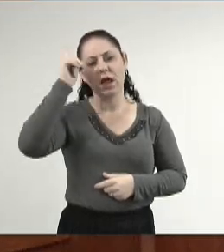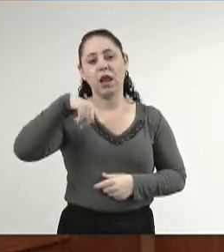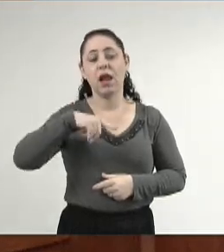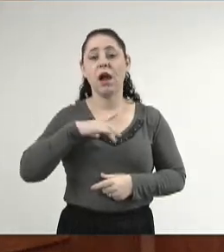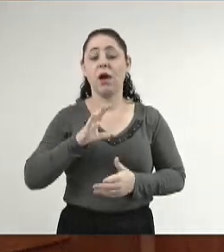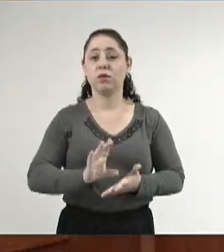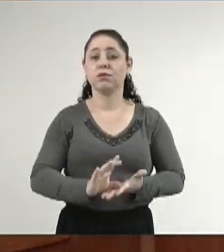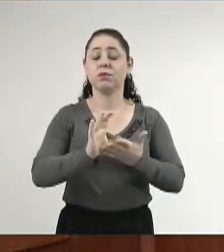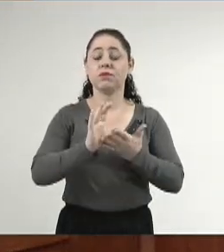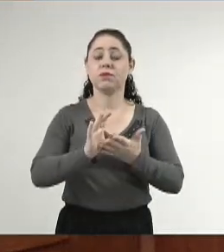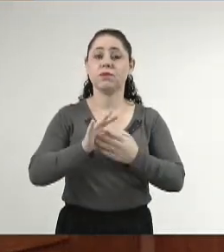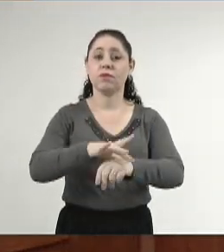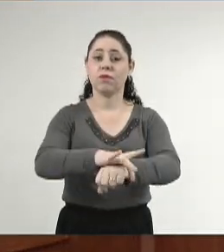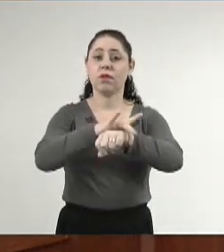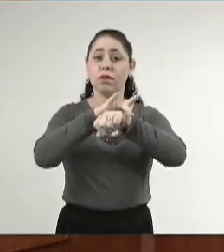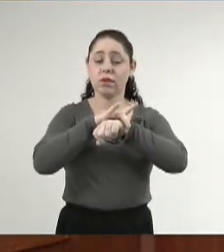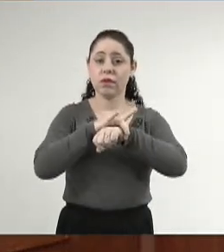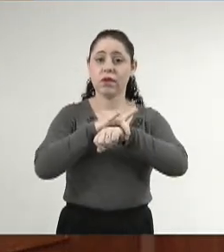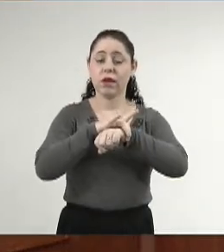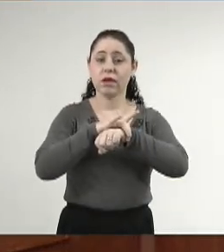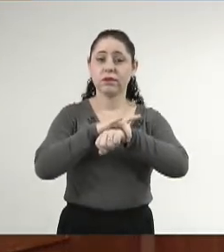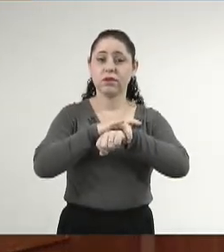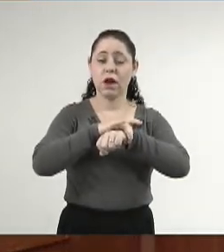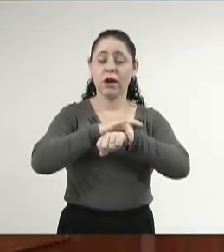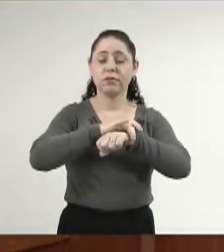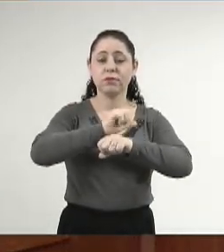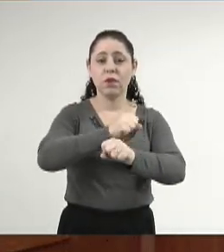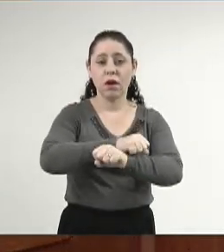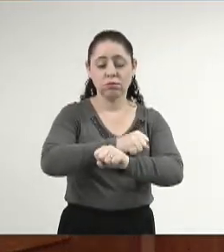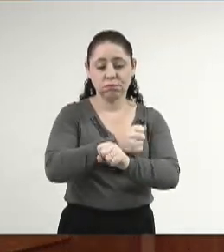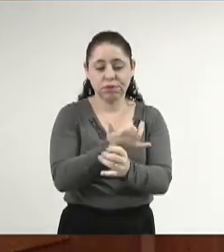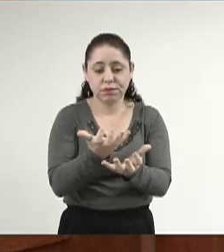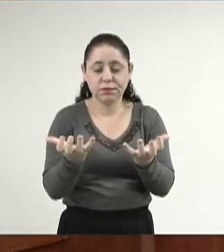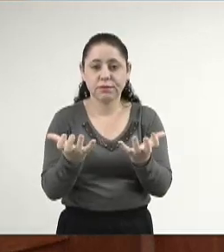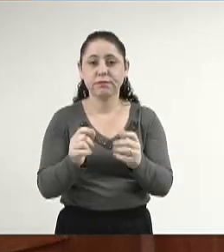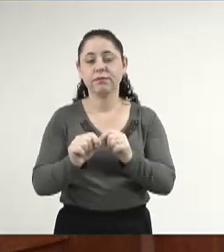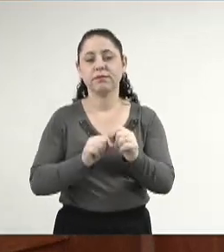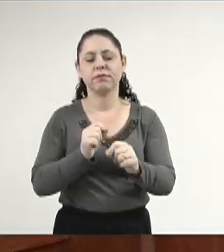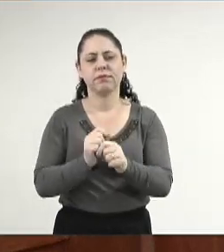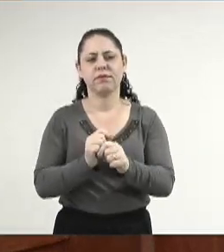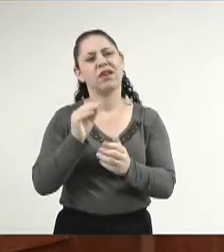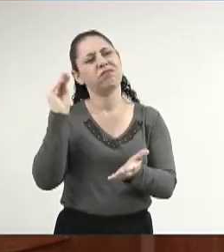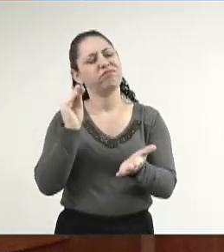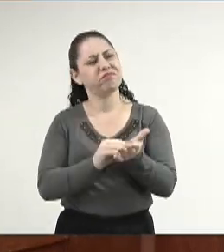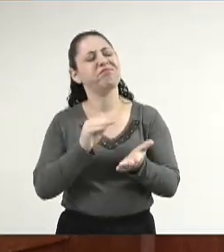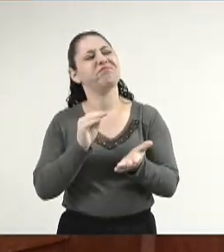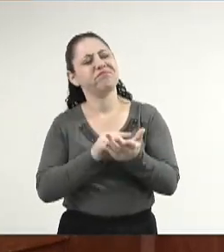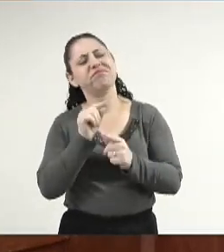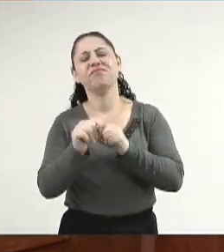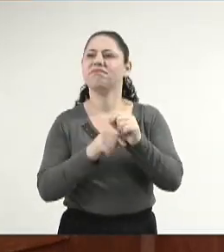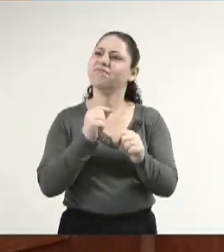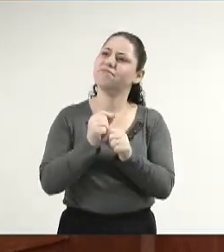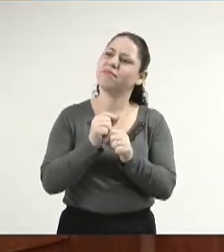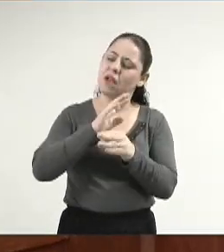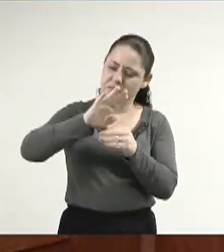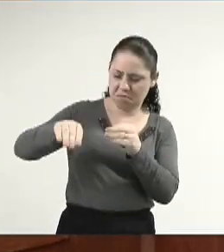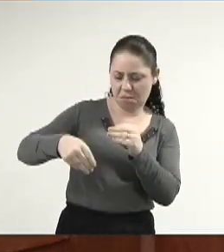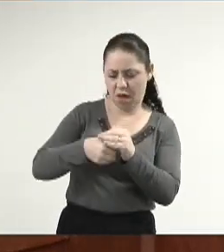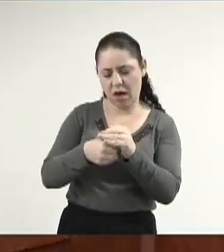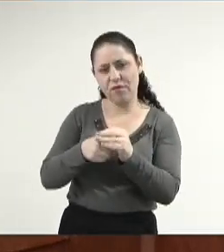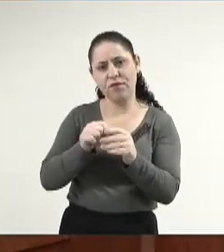frente parlamentar em defesa do agronegócio. E eu falei, Reinaldo, está faltando aí um adendo,